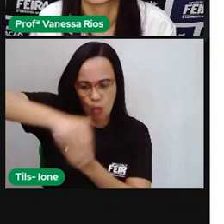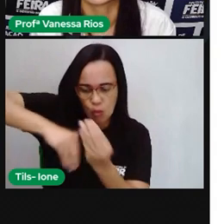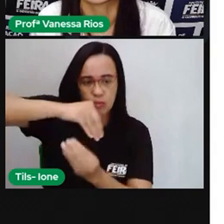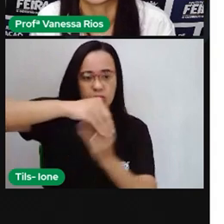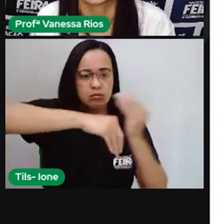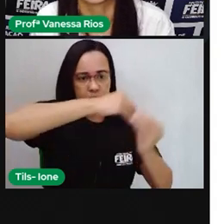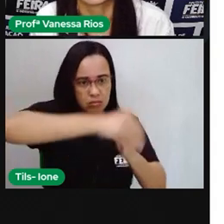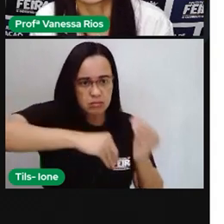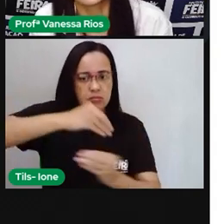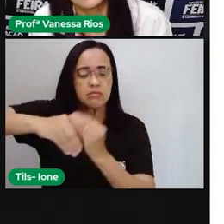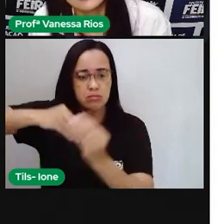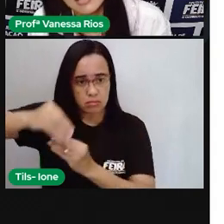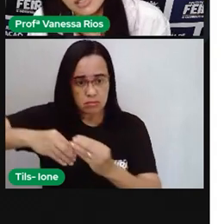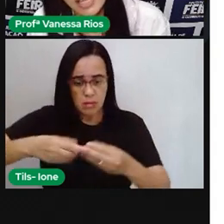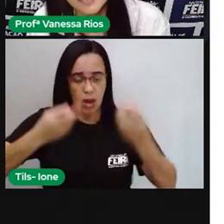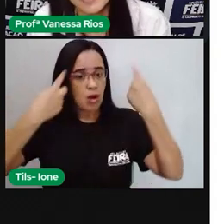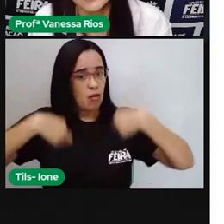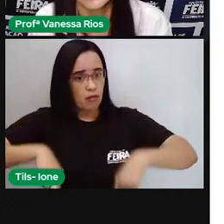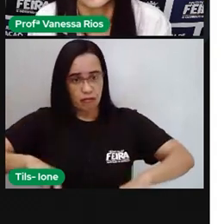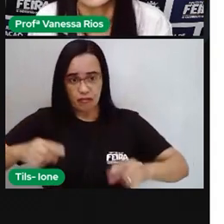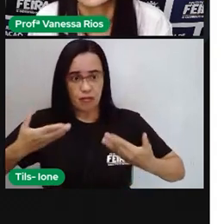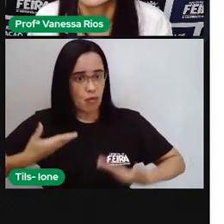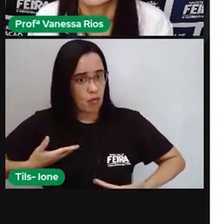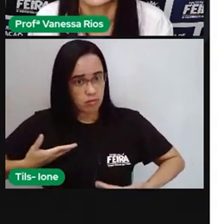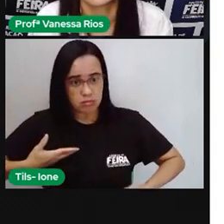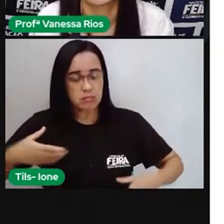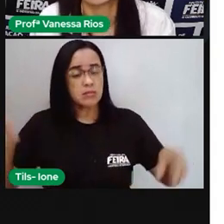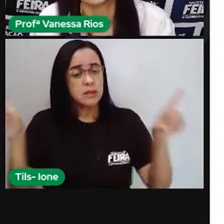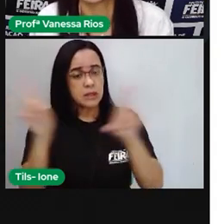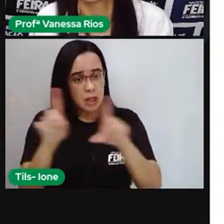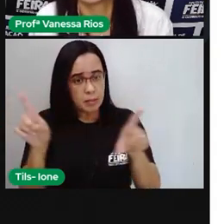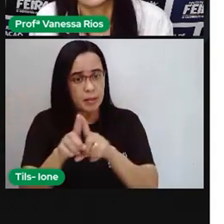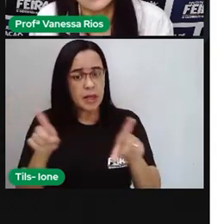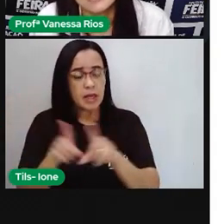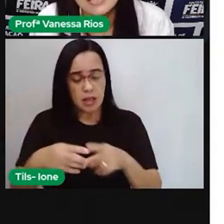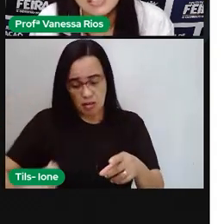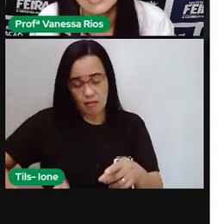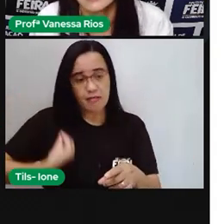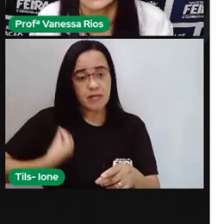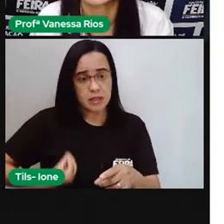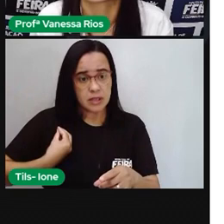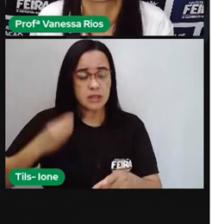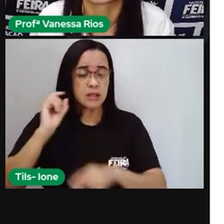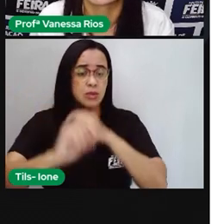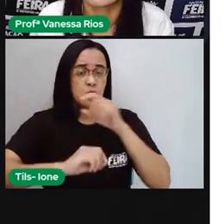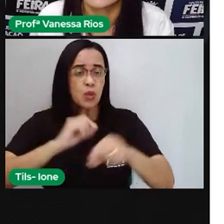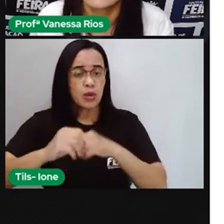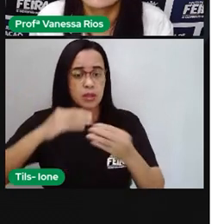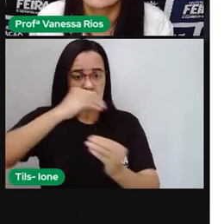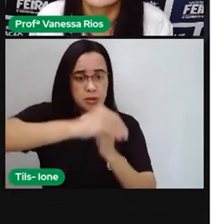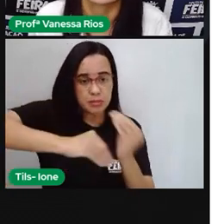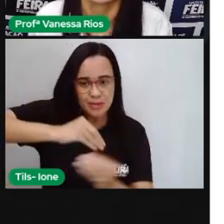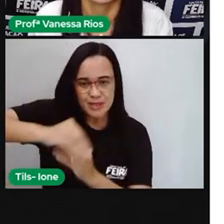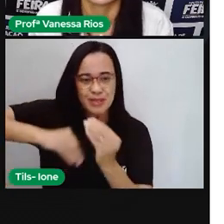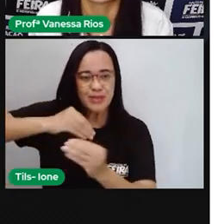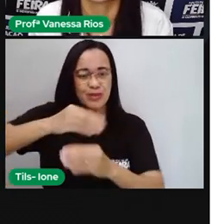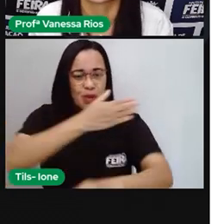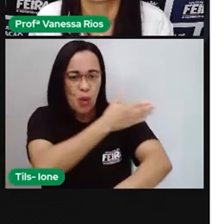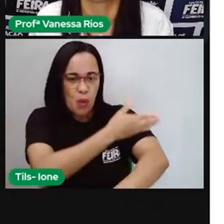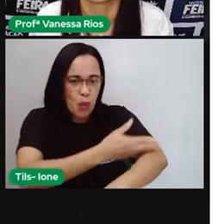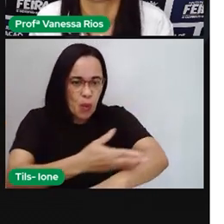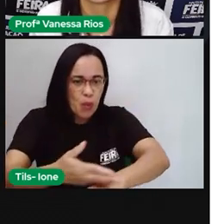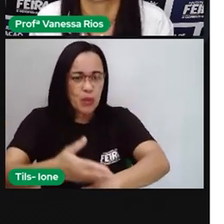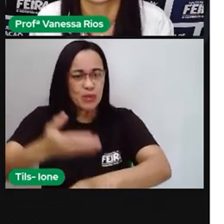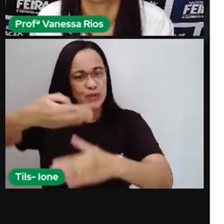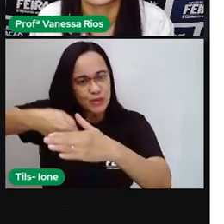aí misturas biológicas das pessoas, mas também misturas em relação aos costumes. E a gente